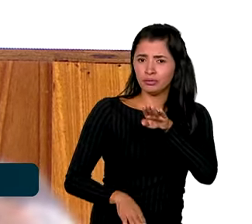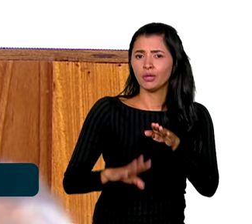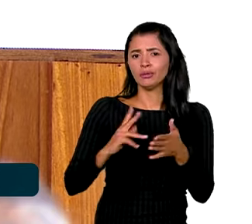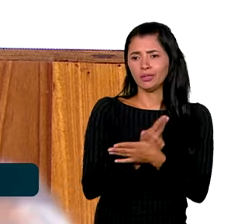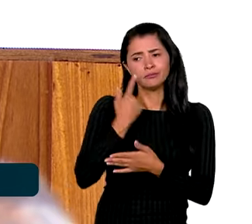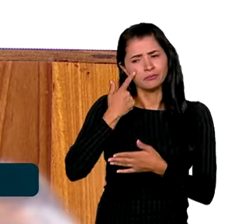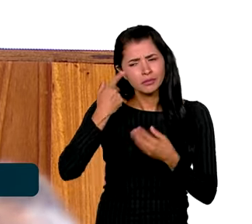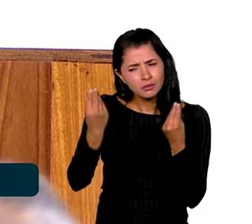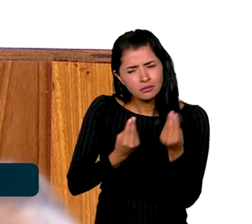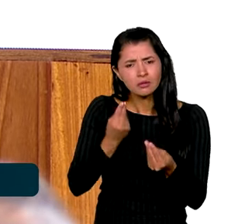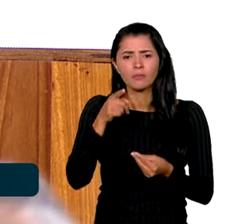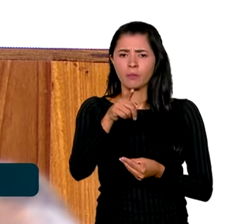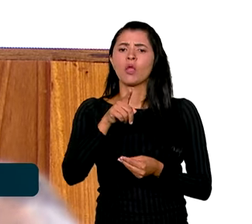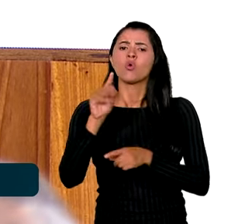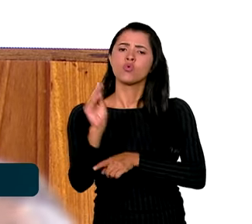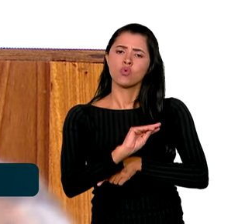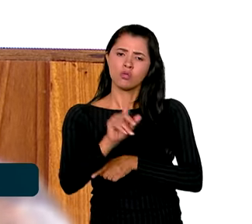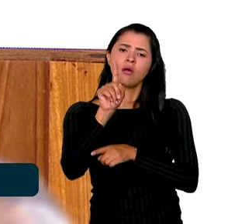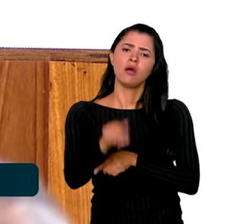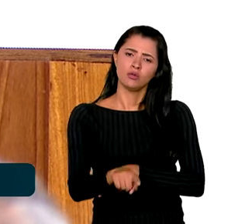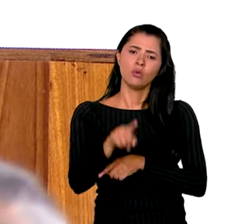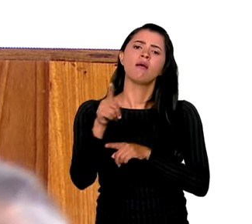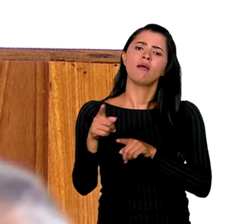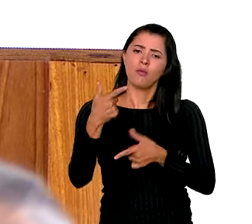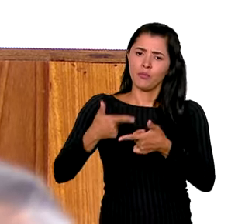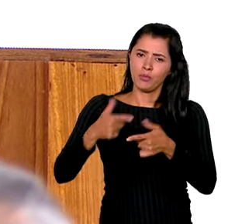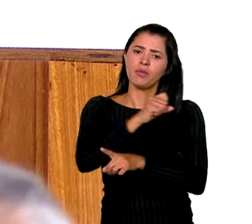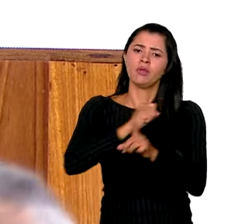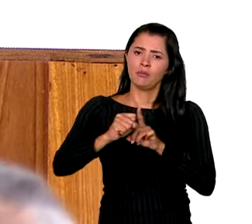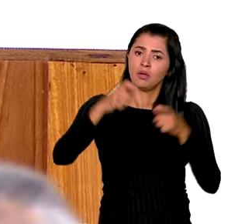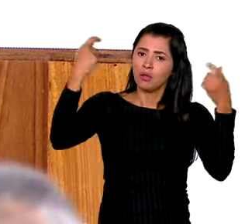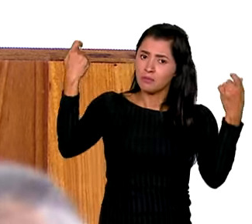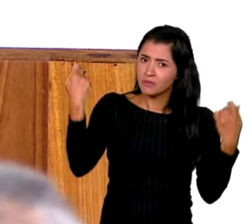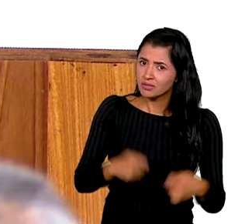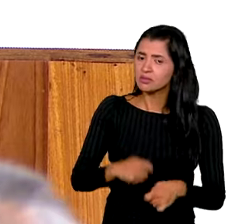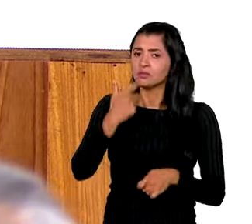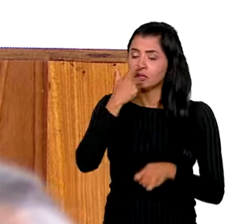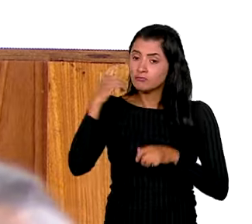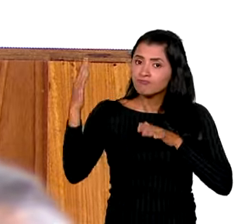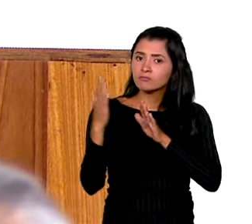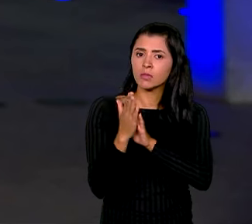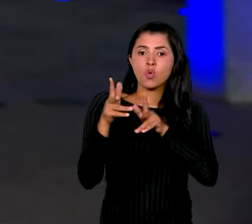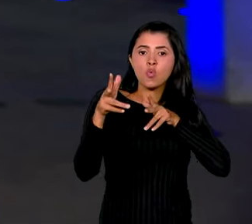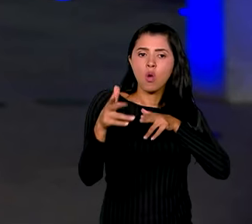Assim, o cuidado é um problema social e tem de ser enfrentado como tal.